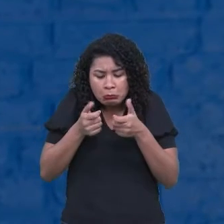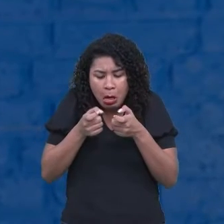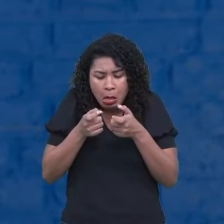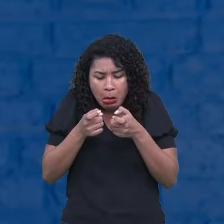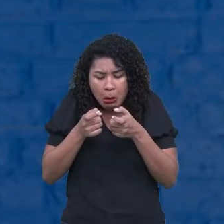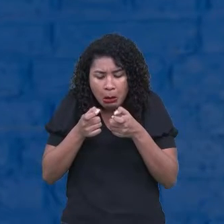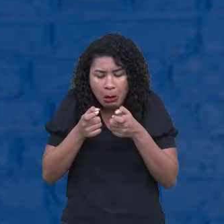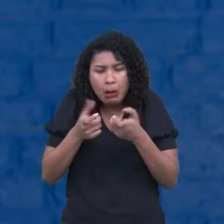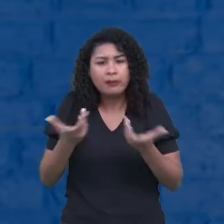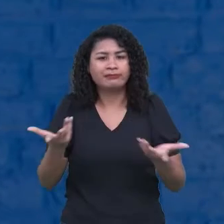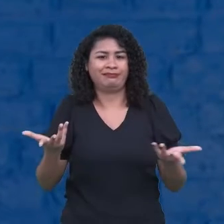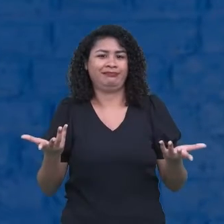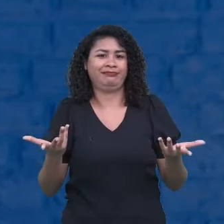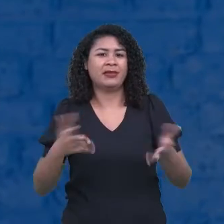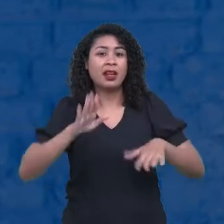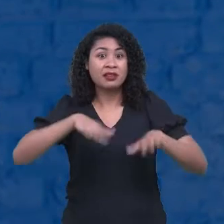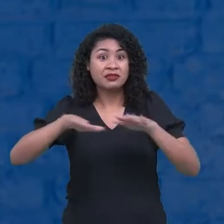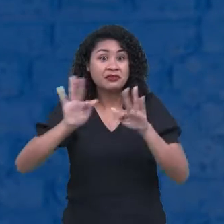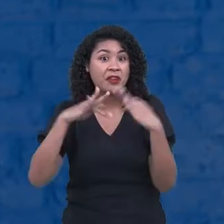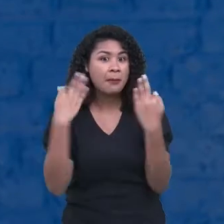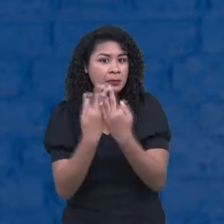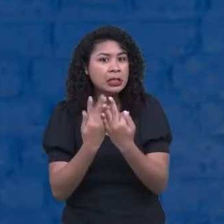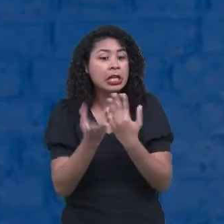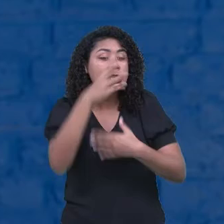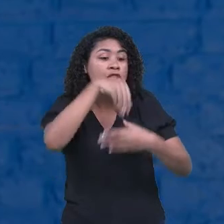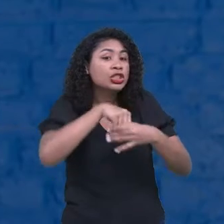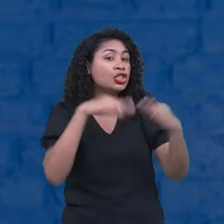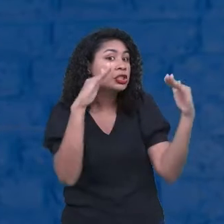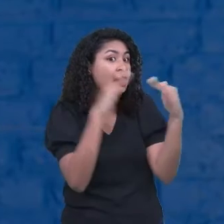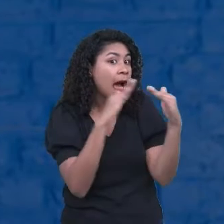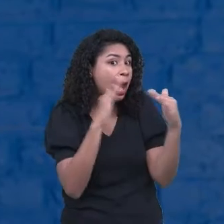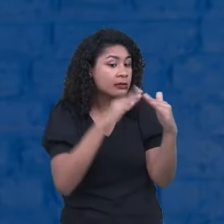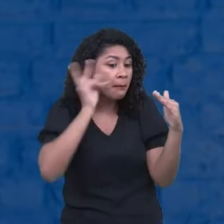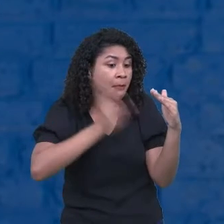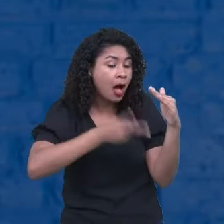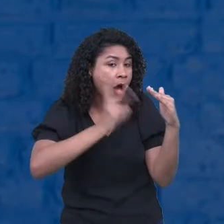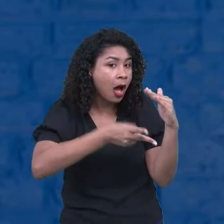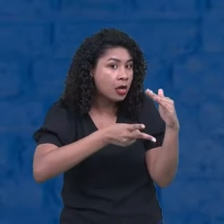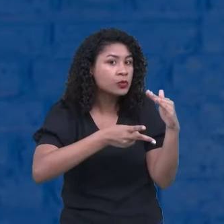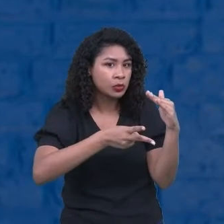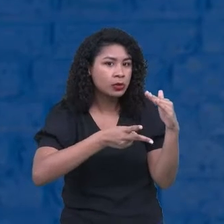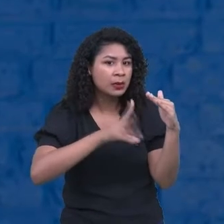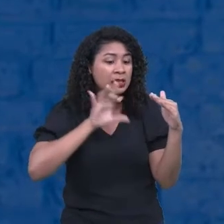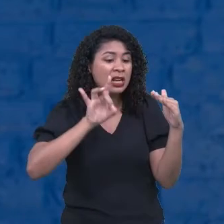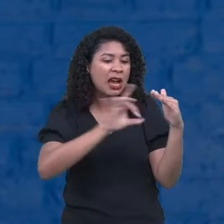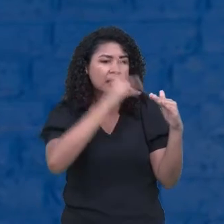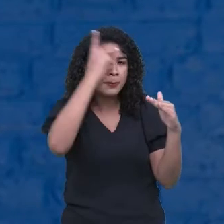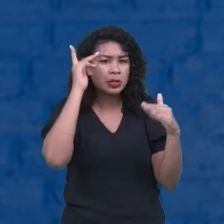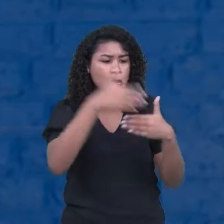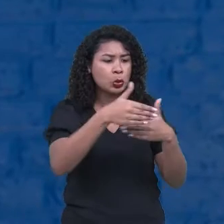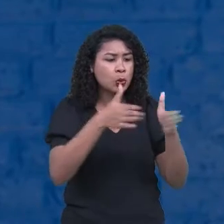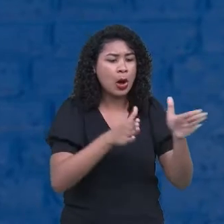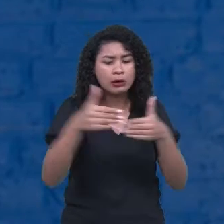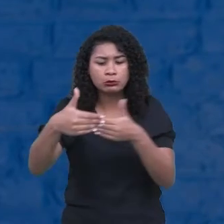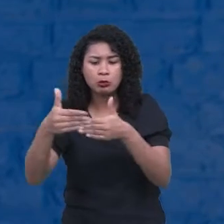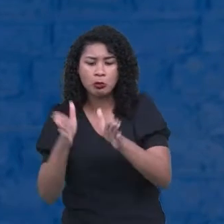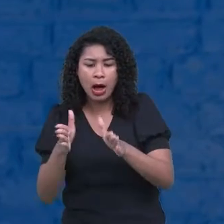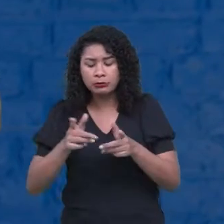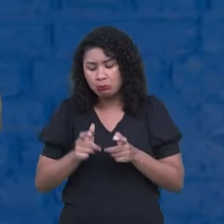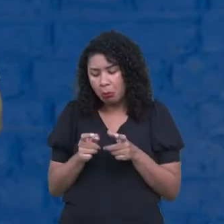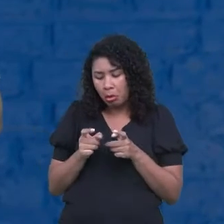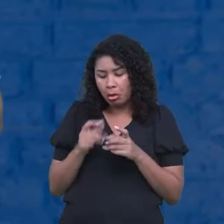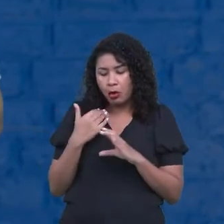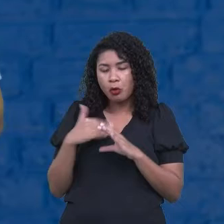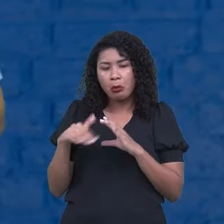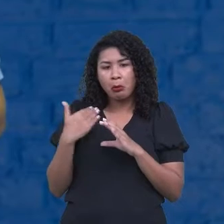mesmo ambiente familiar, estão conversando pelo WhatsApp. Cada um no seu quarto. Manda uma mensagem. Não tem mais aquele